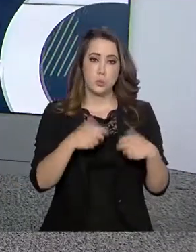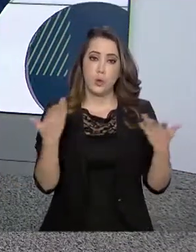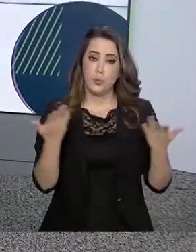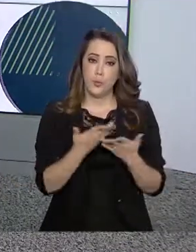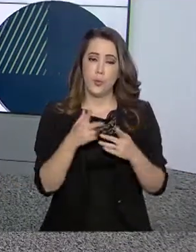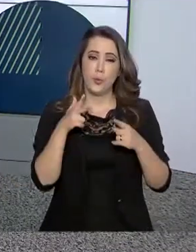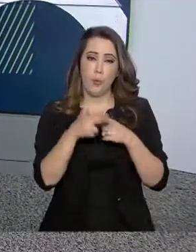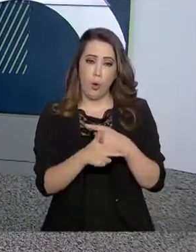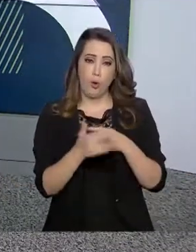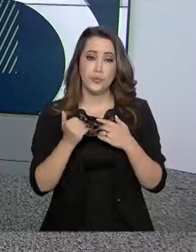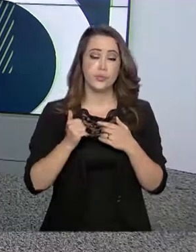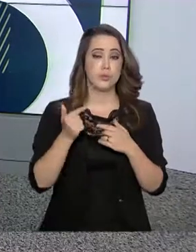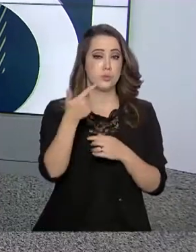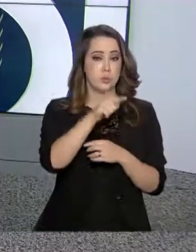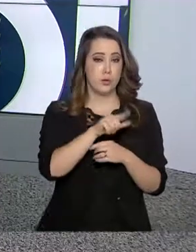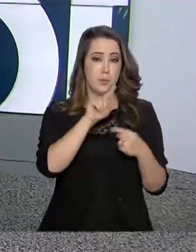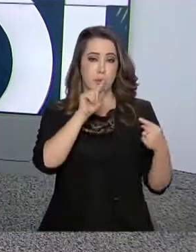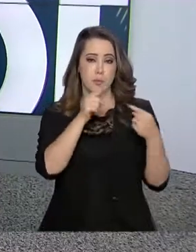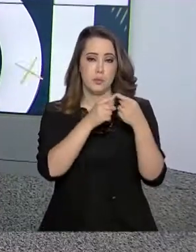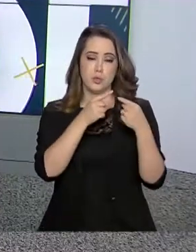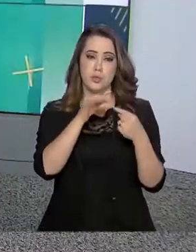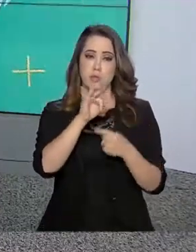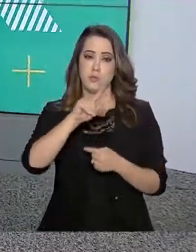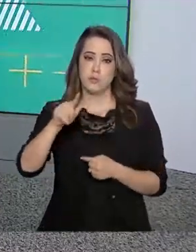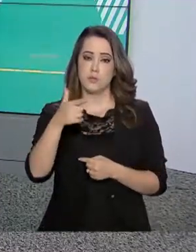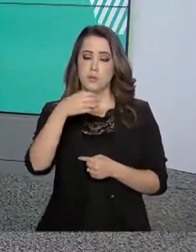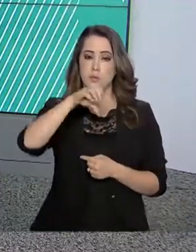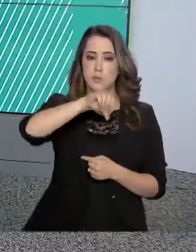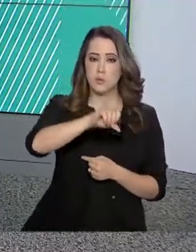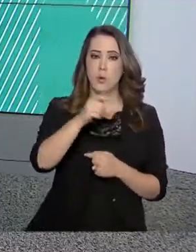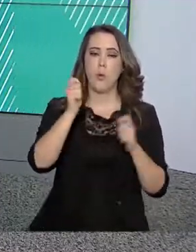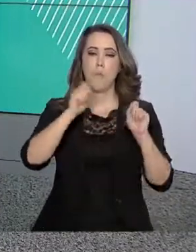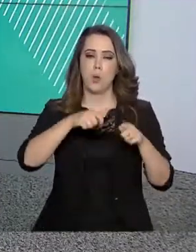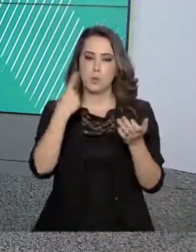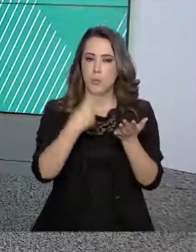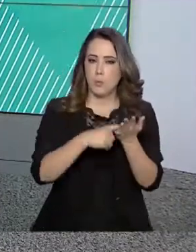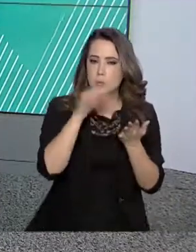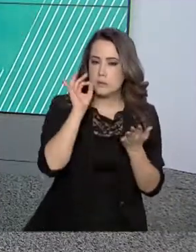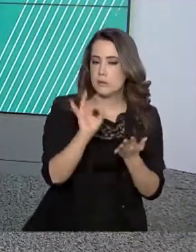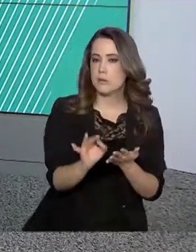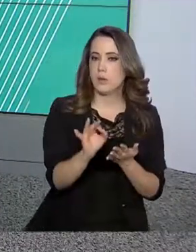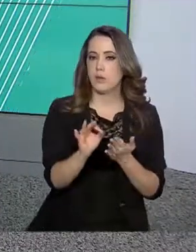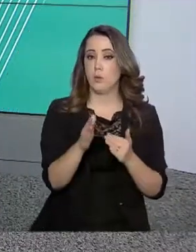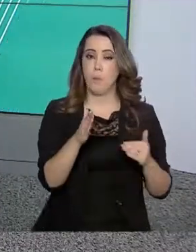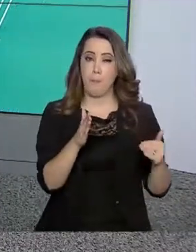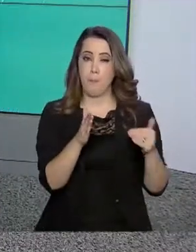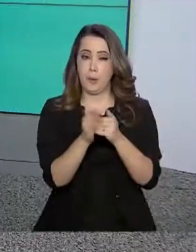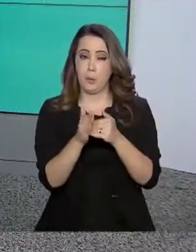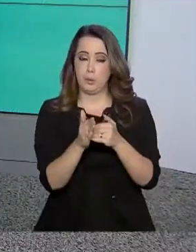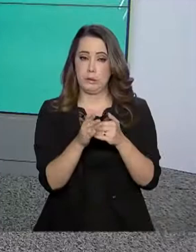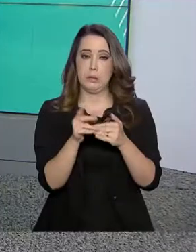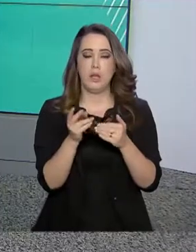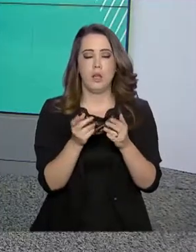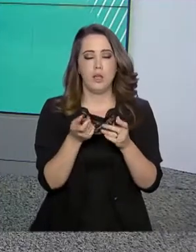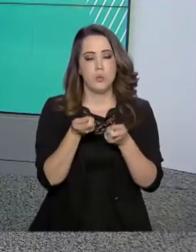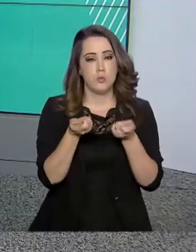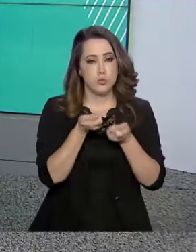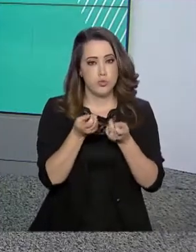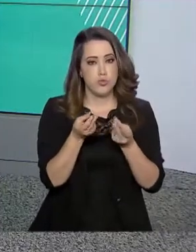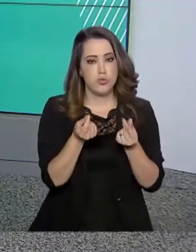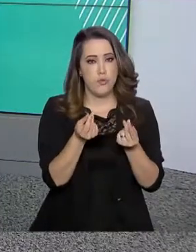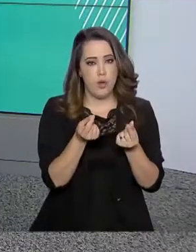contingenciamento, para que a meta fiscal de 2019 possa ser cumprida. O bloqueio no Poder Executivo será de R 1